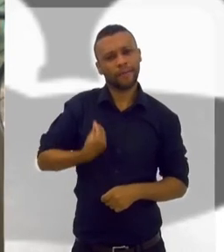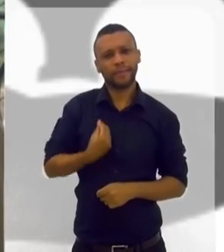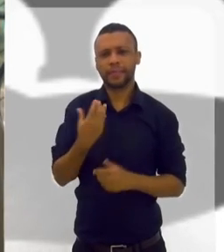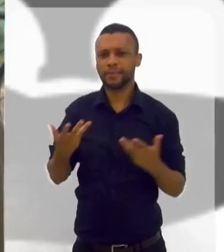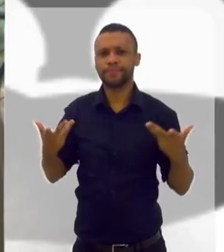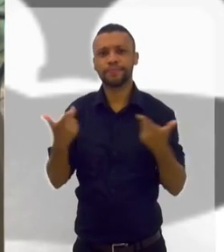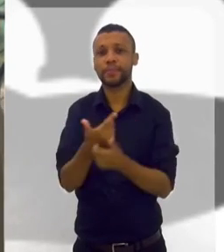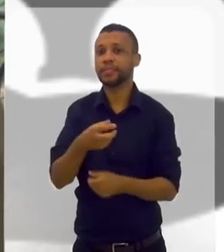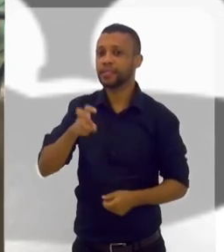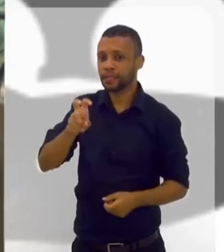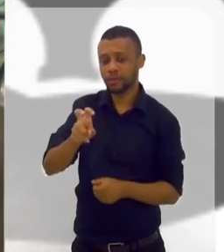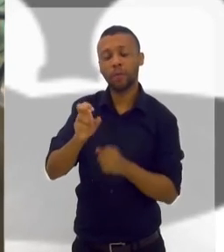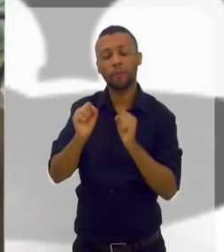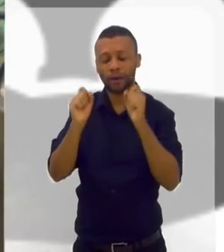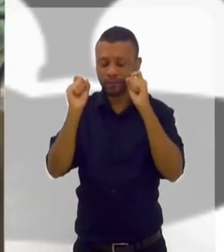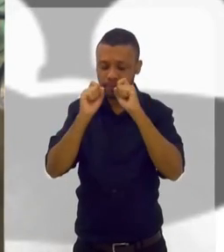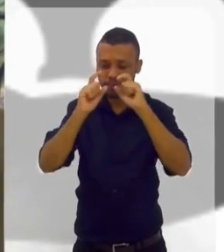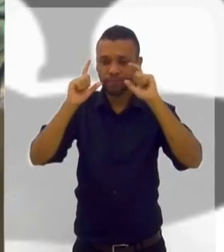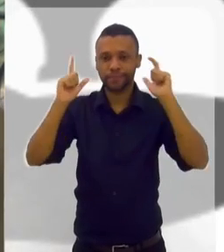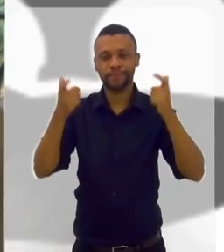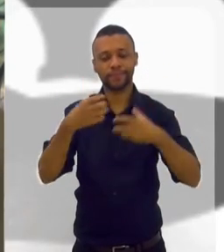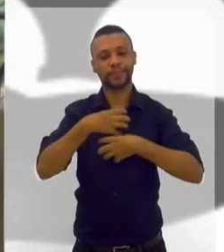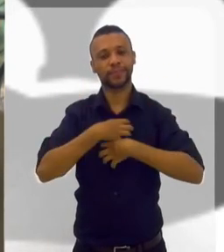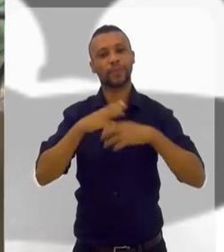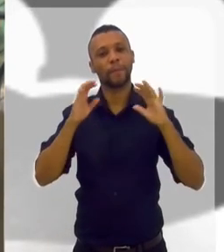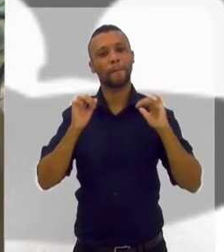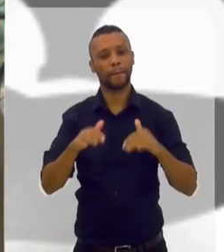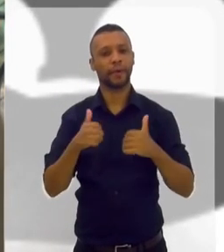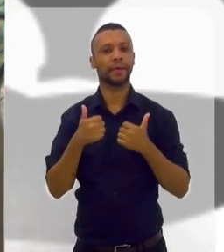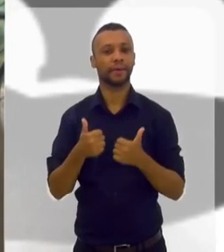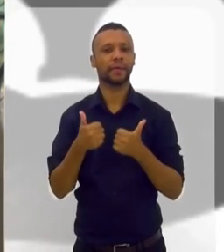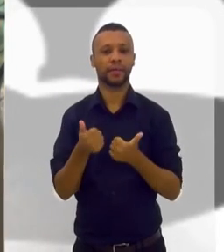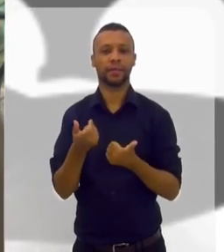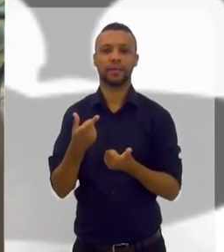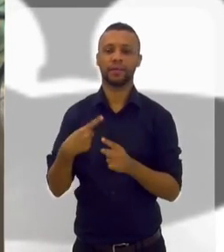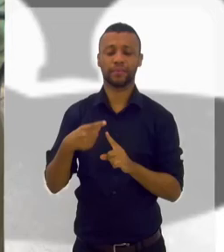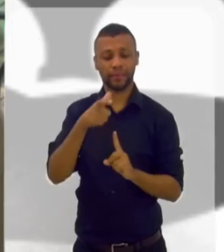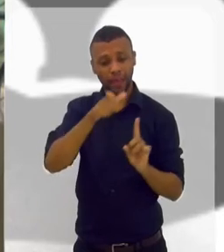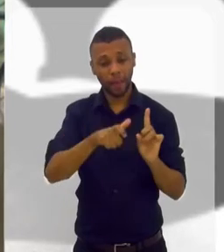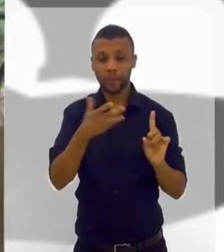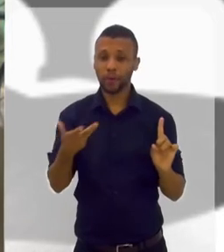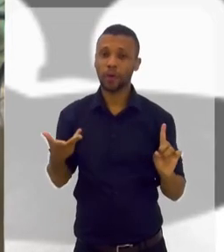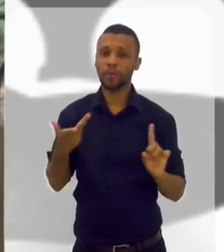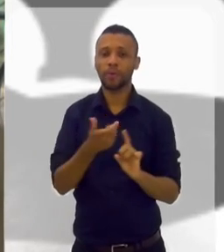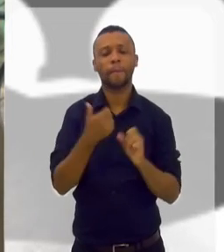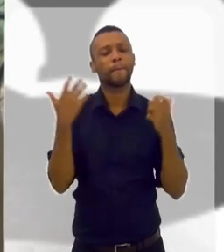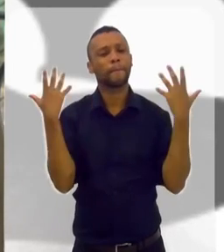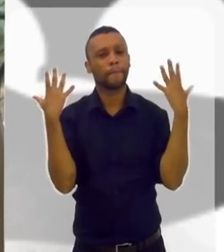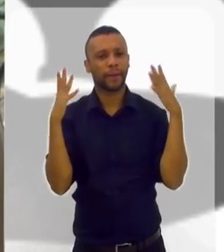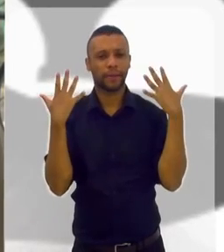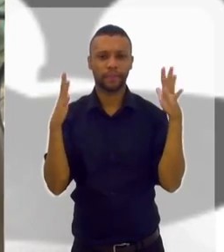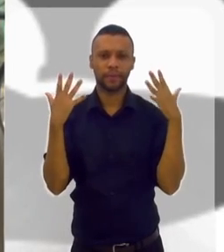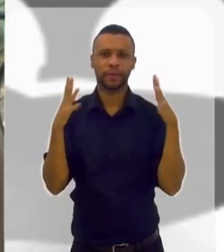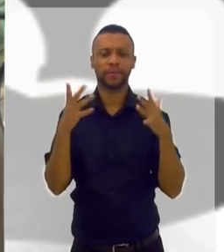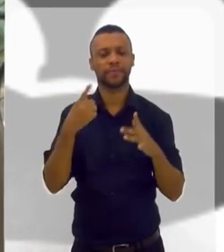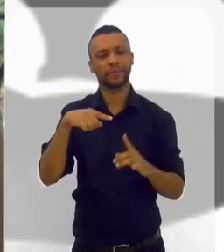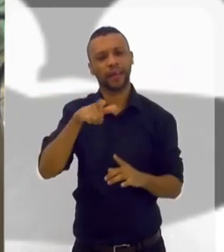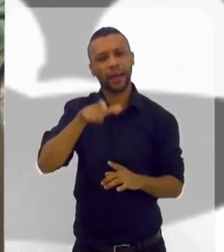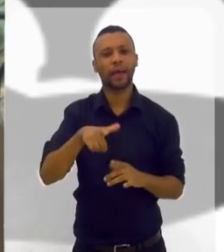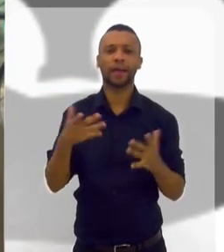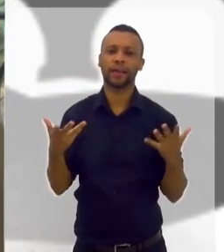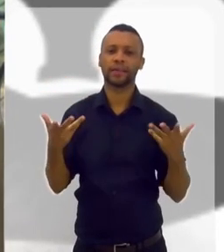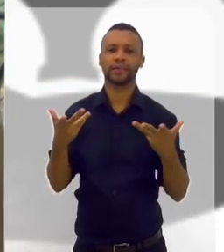extraordinária. E cinco, pode abrir os olhos, se sentindo muito bem, muito incrível. Porque você é extraordinária. Parabéns.